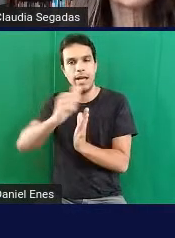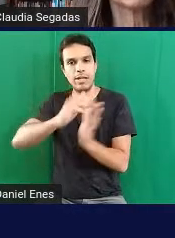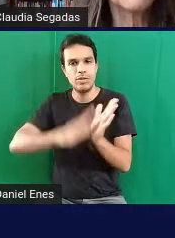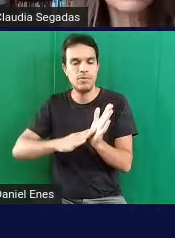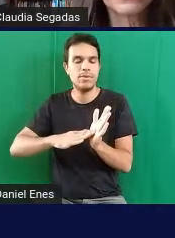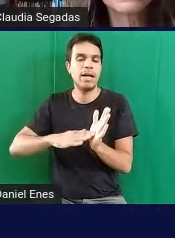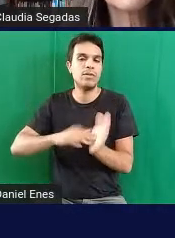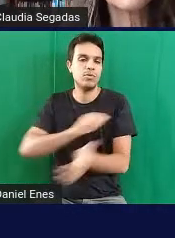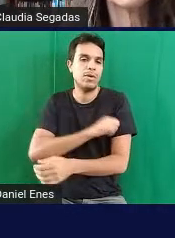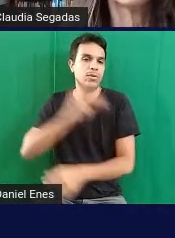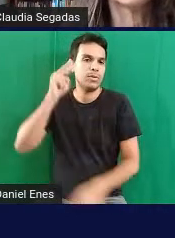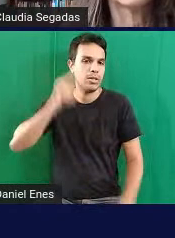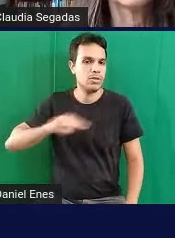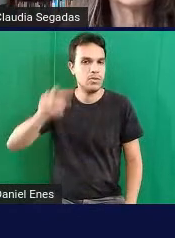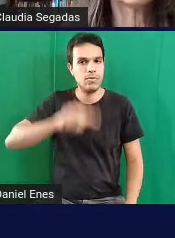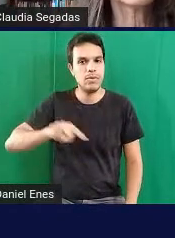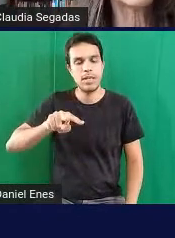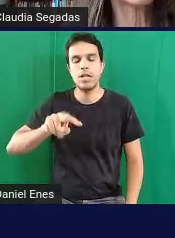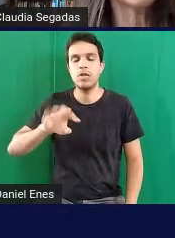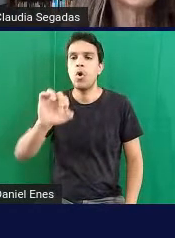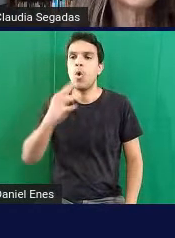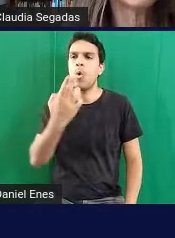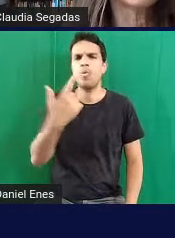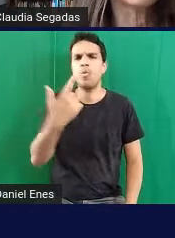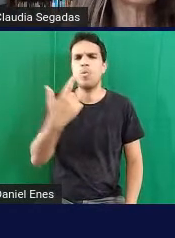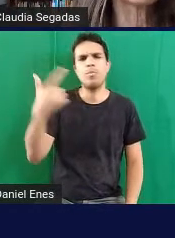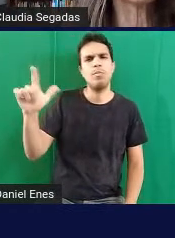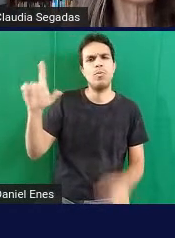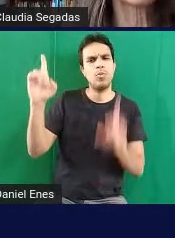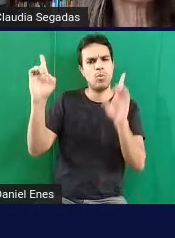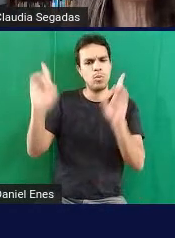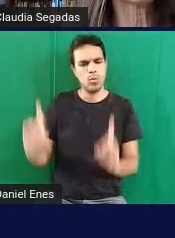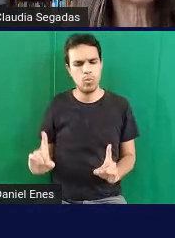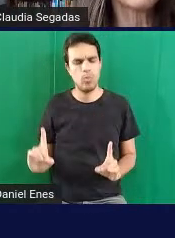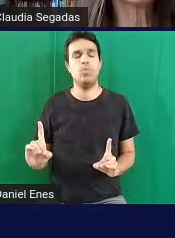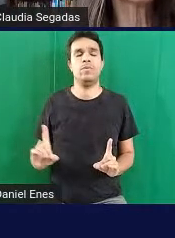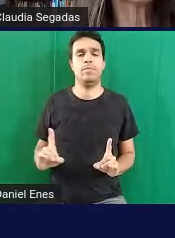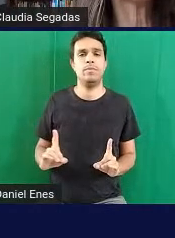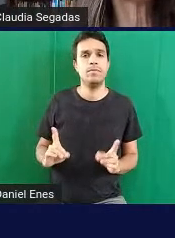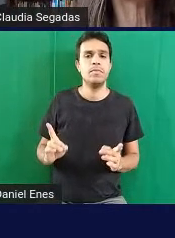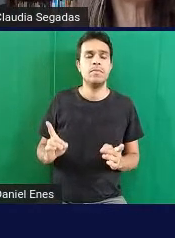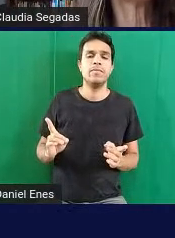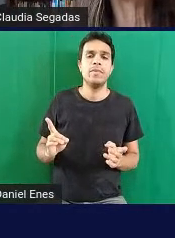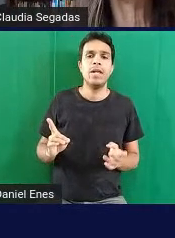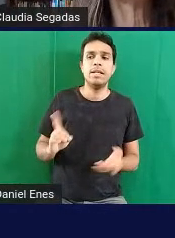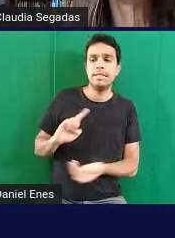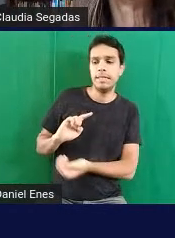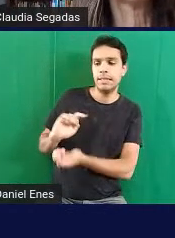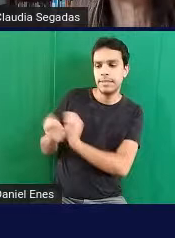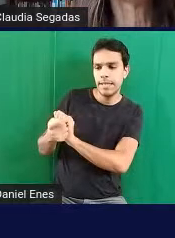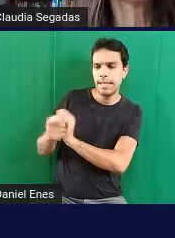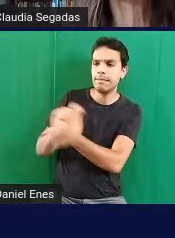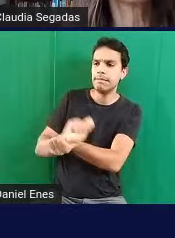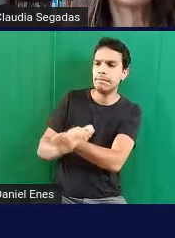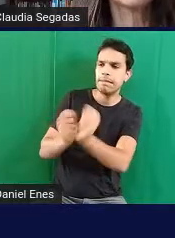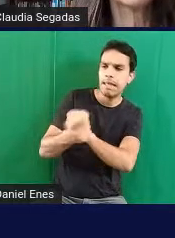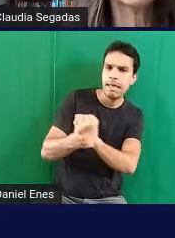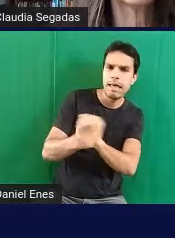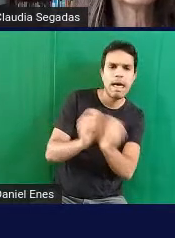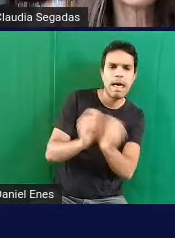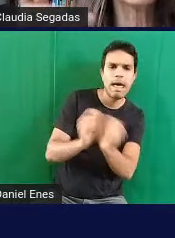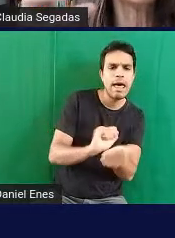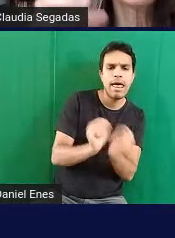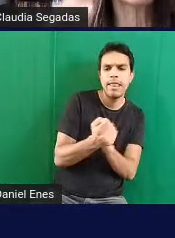alguma outra deficiência eles eram se mostravam adequados no sentido do aluno